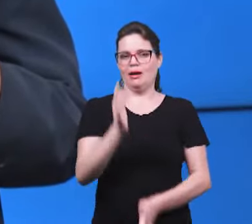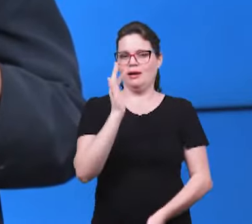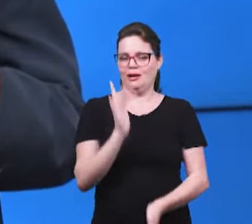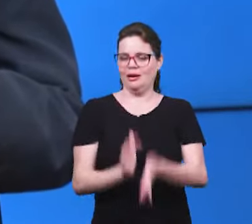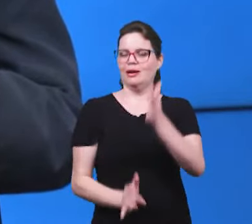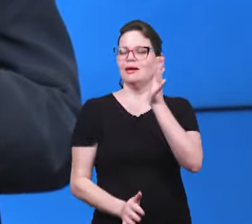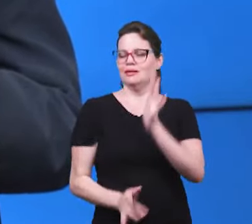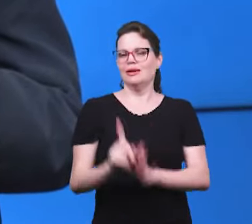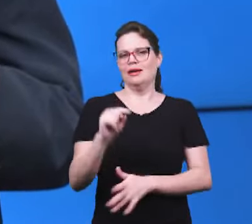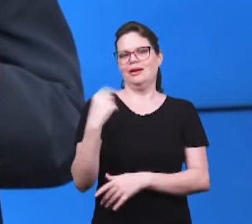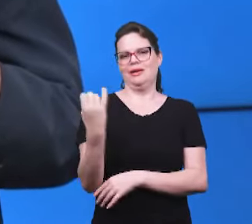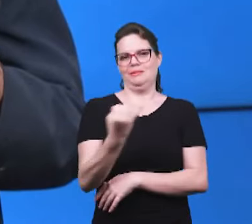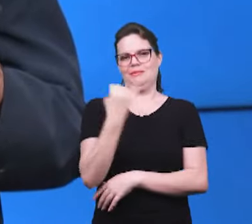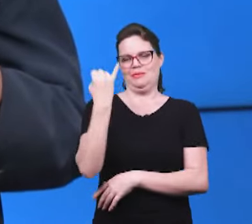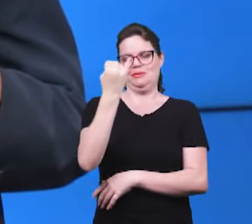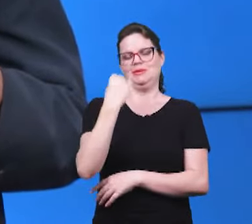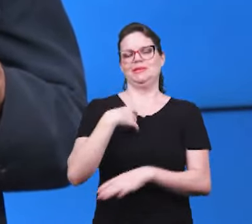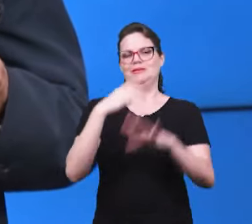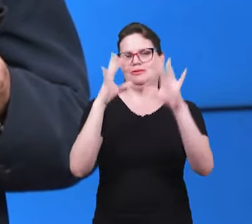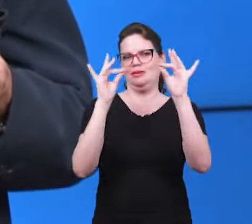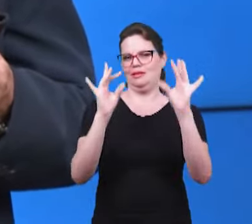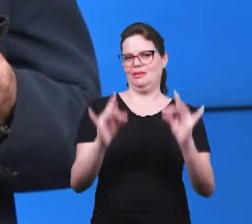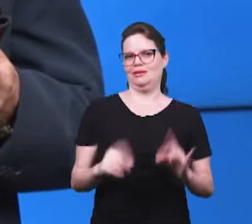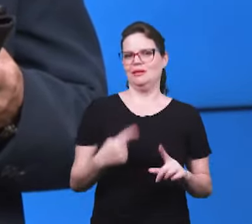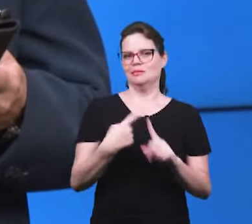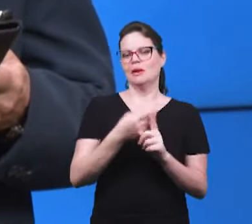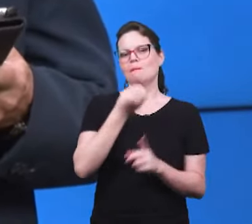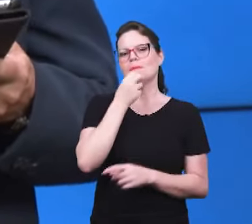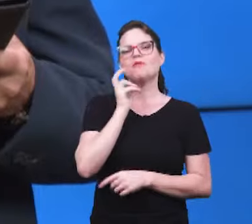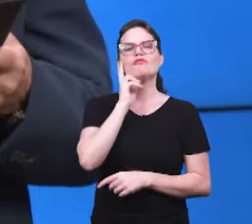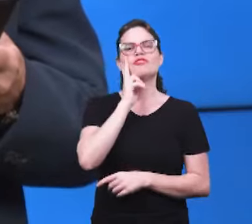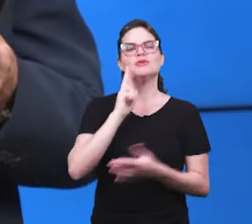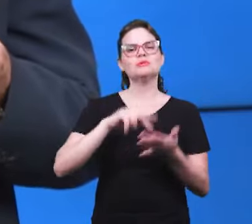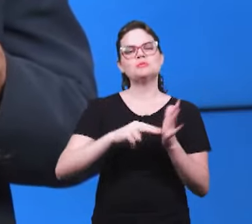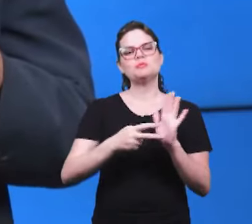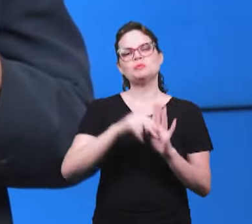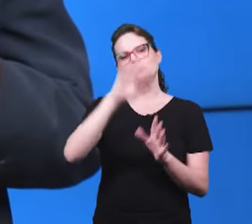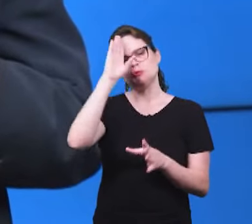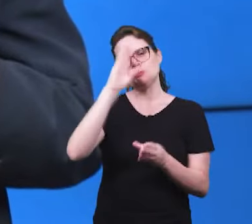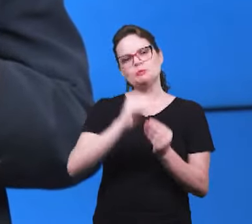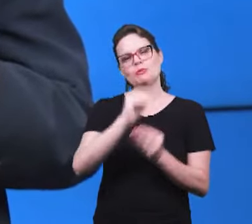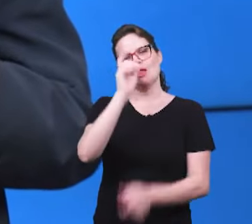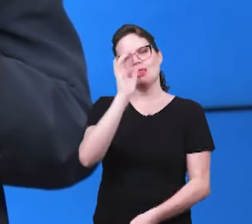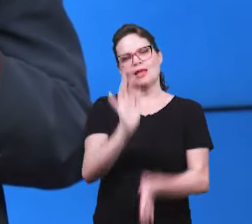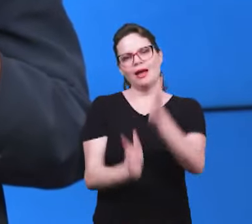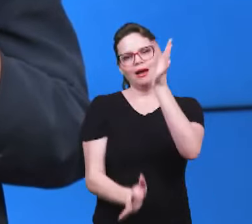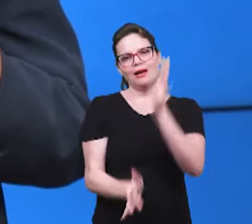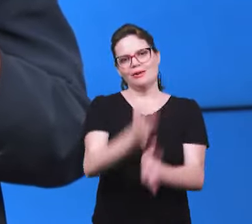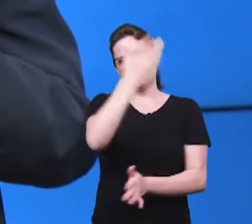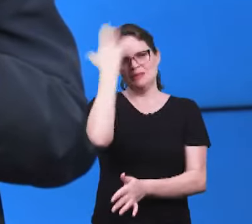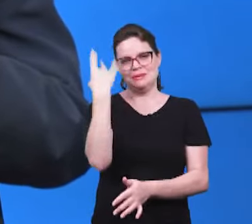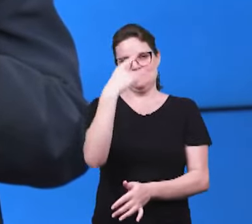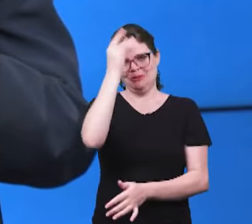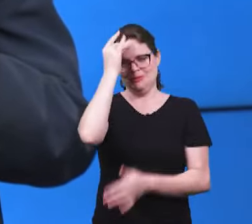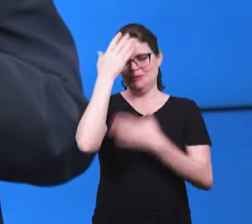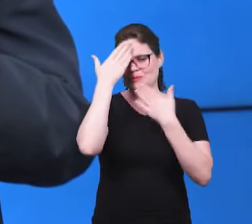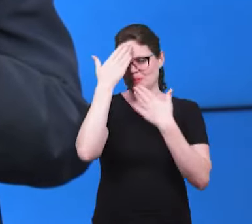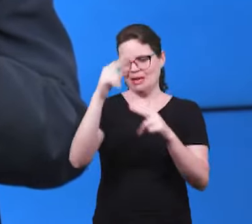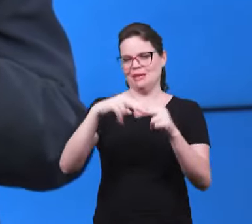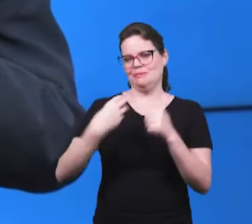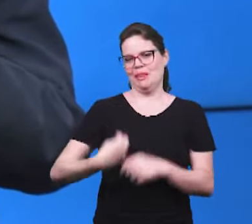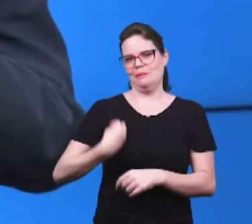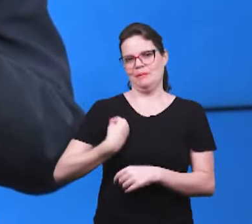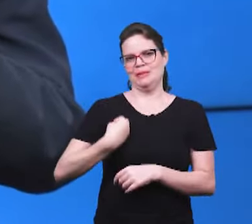igreja isso é muito importante esse detalhe que o bom vinho é o Espírito Santo derramado sobre a igreja muito obrigado pela participação